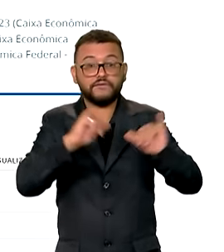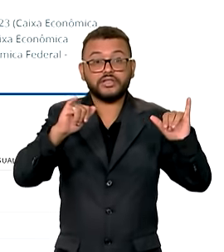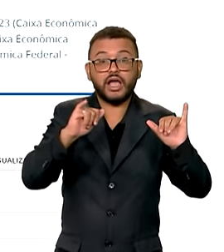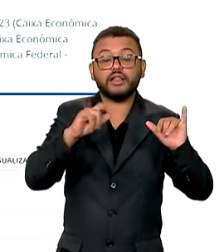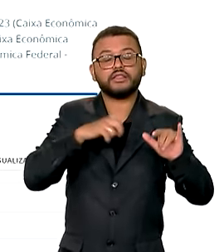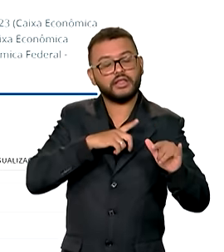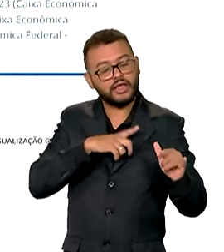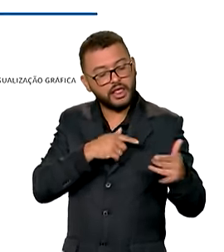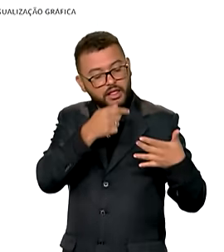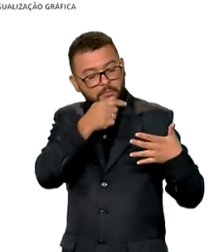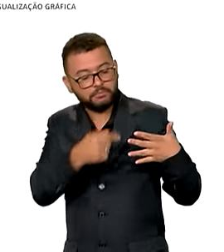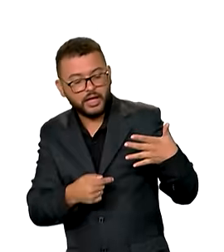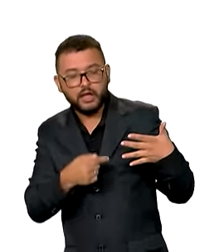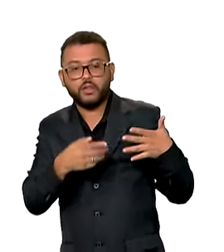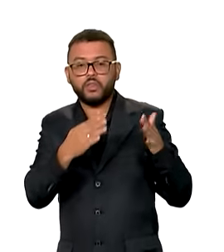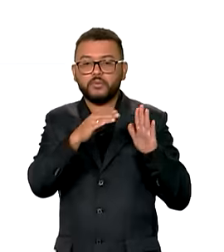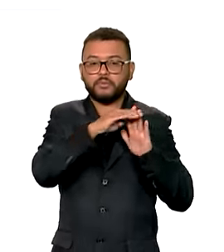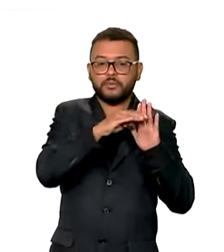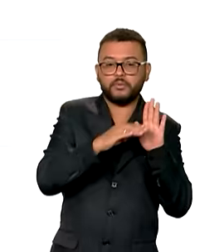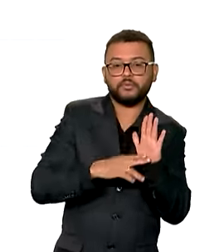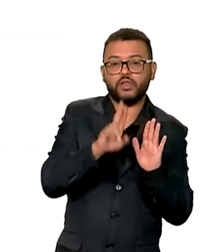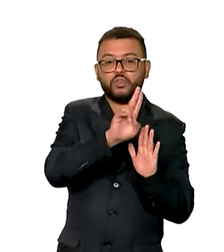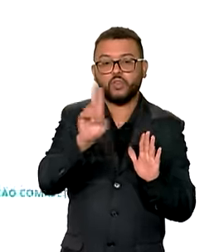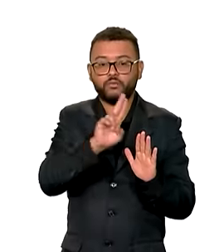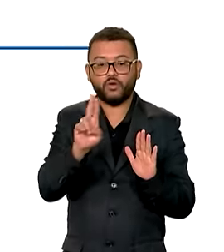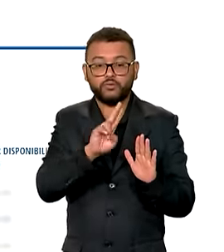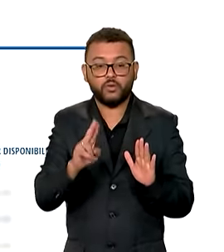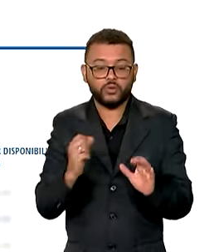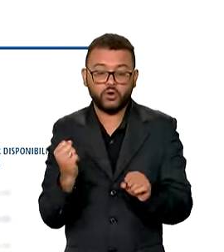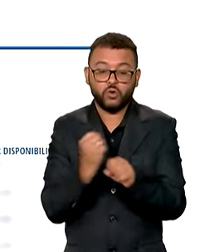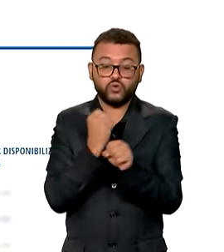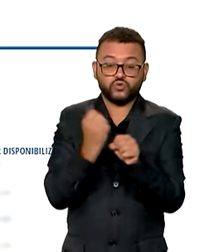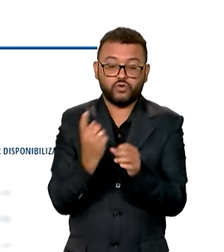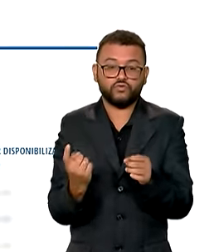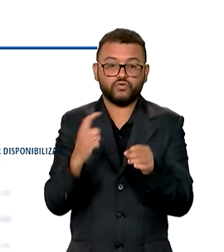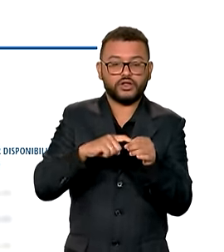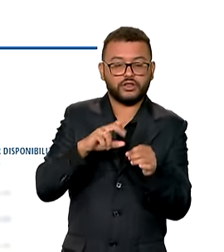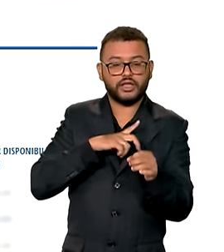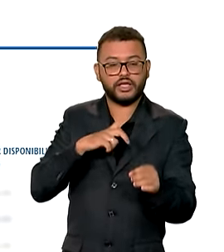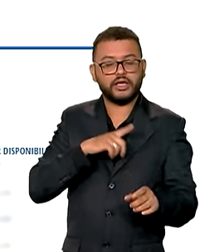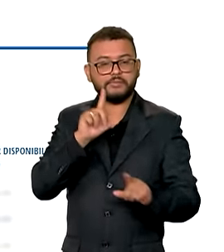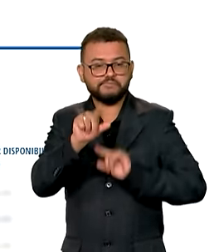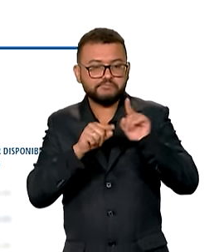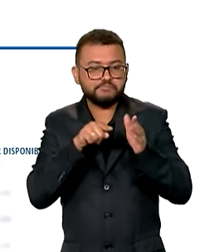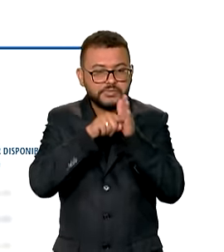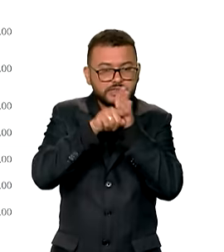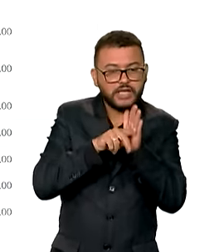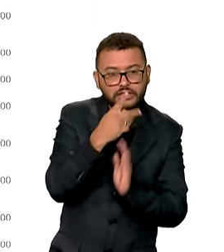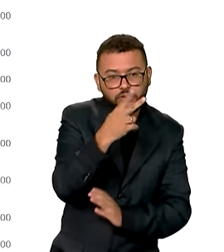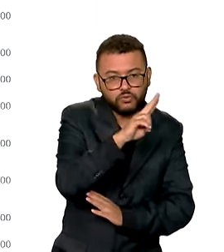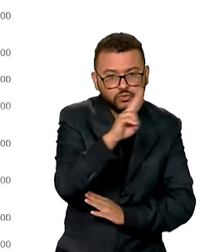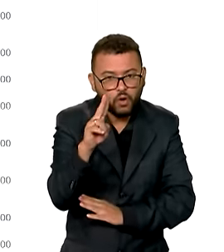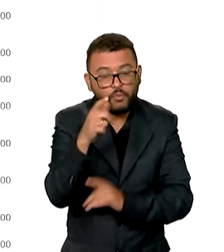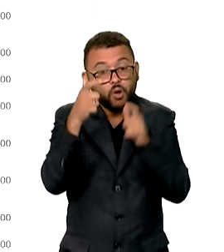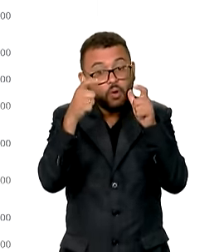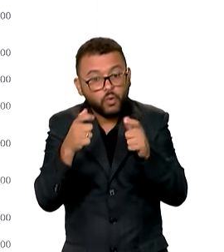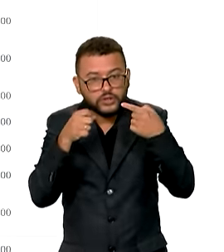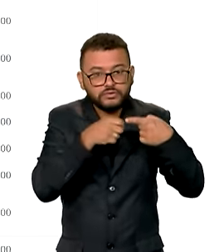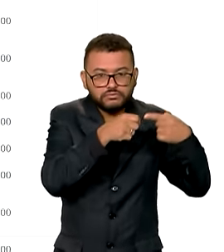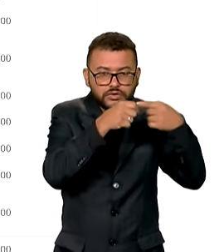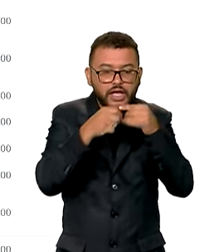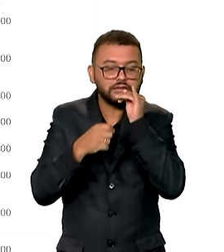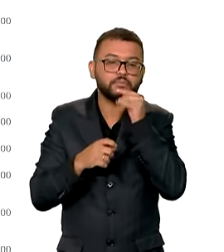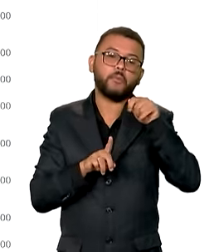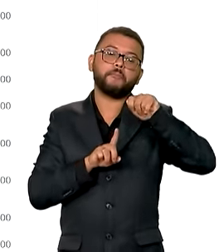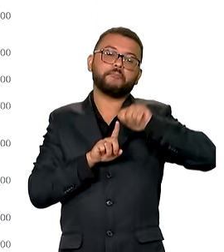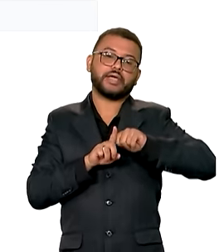disponibilizar a lista completa dos beneficiários do auxílio reconstrução, com a opção de pesquisa por nome, município e mês,